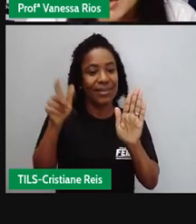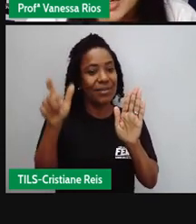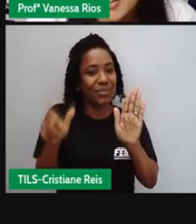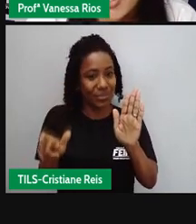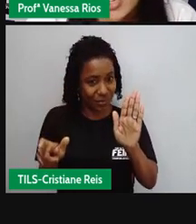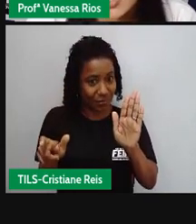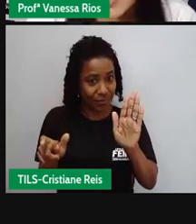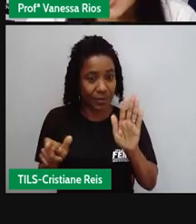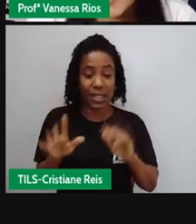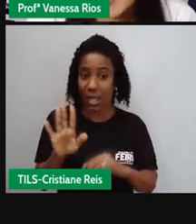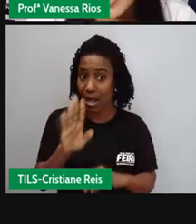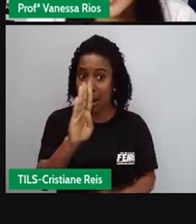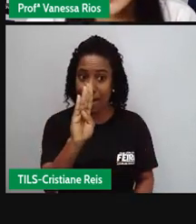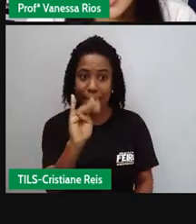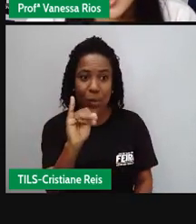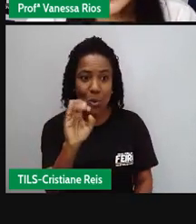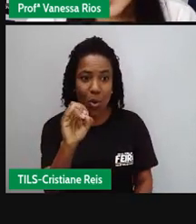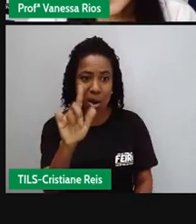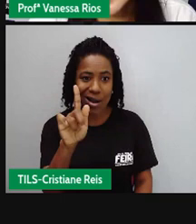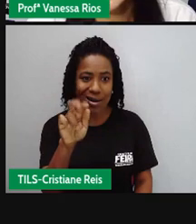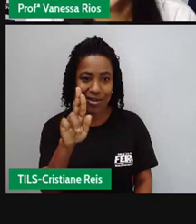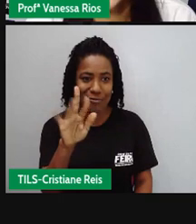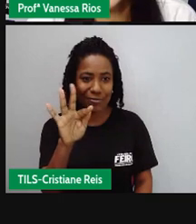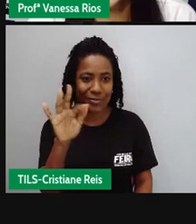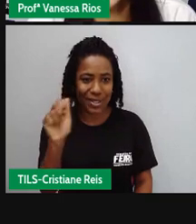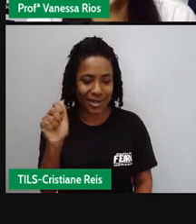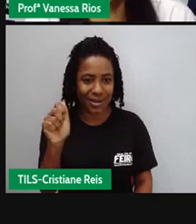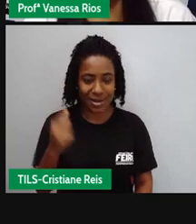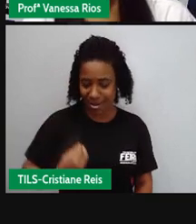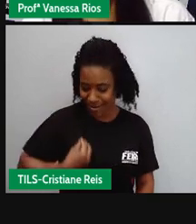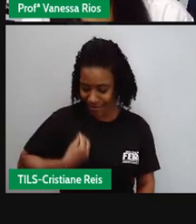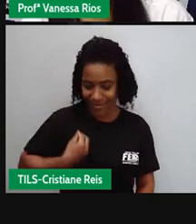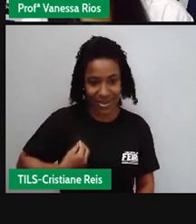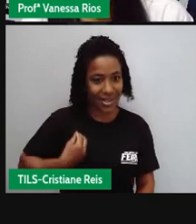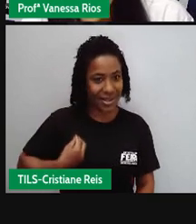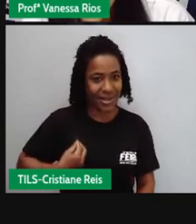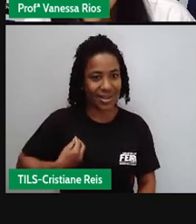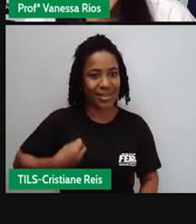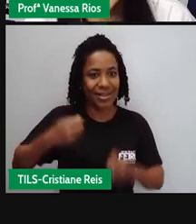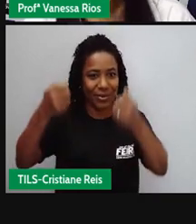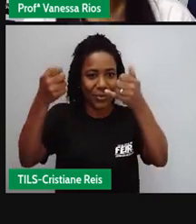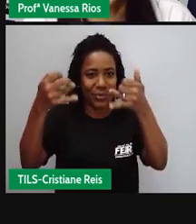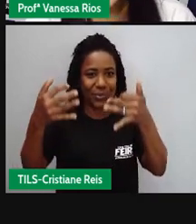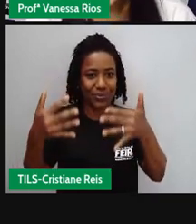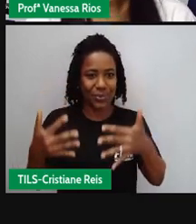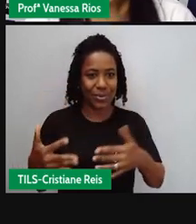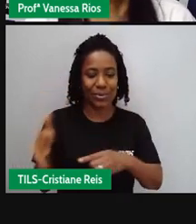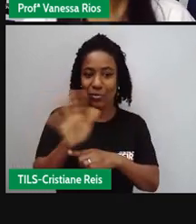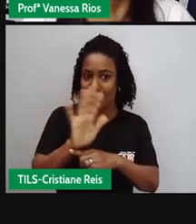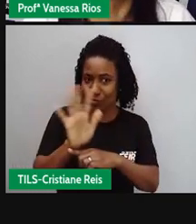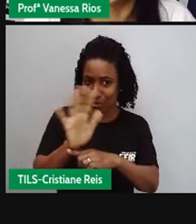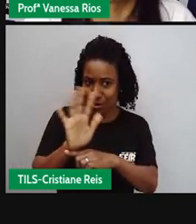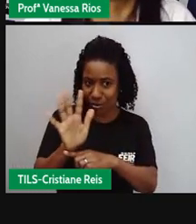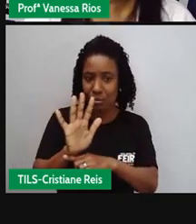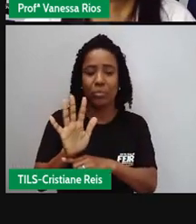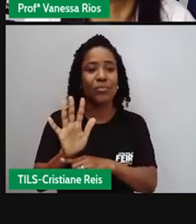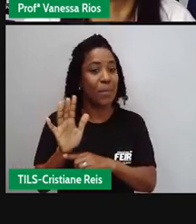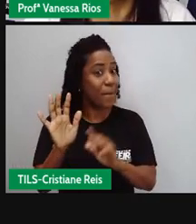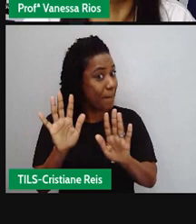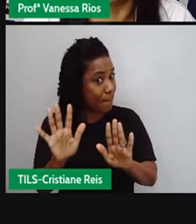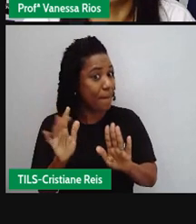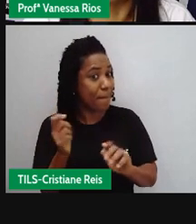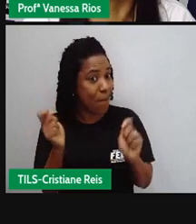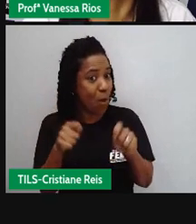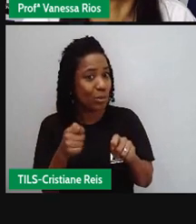Essa biografia aqui que a Pró vai apresentar ela está apresentada em forma de vídeo, né? Mas a gente pode encontrar também